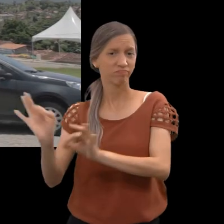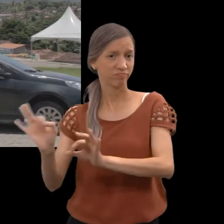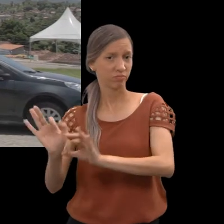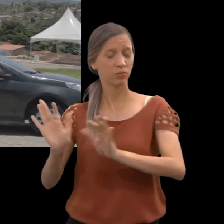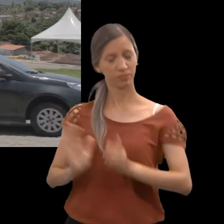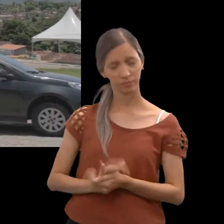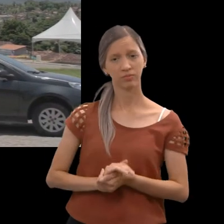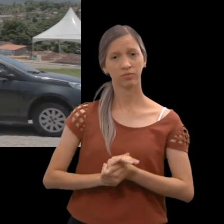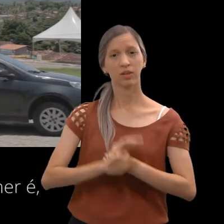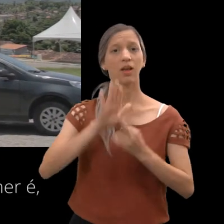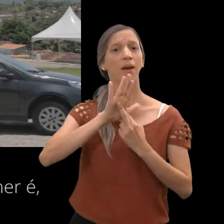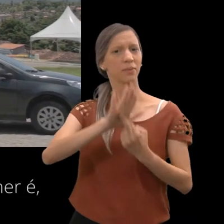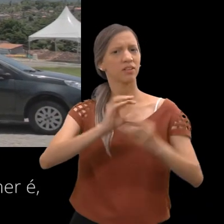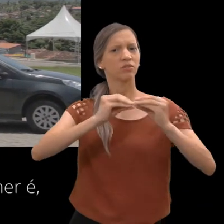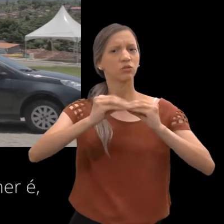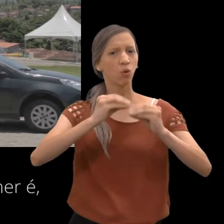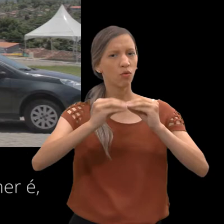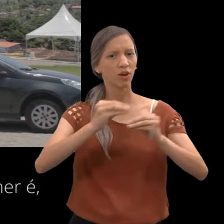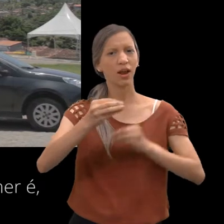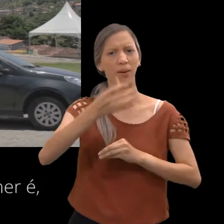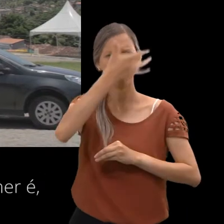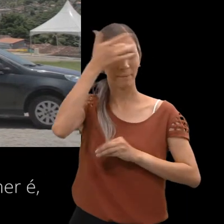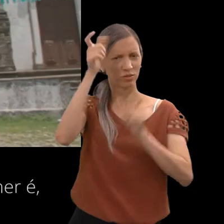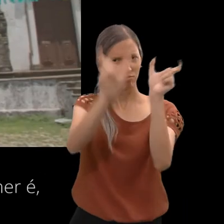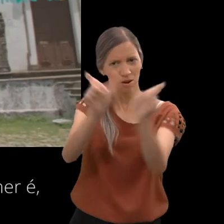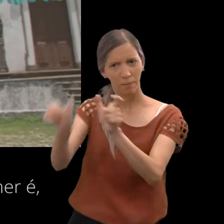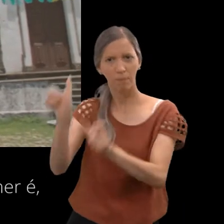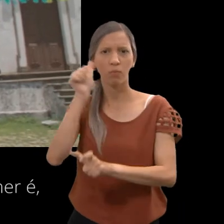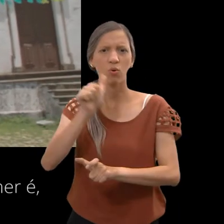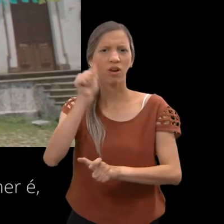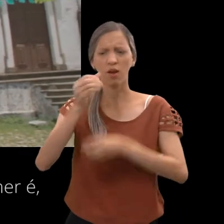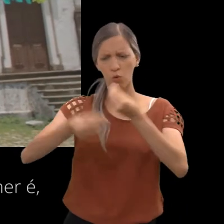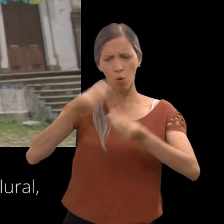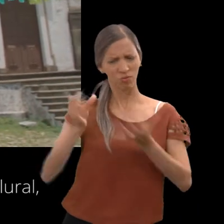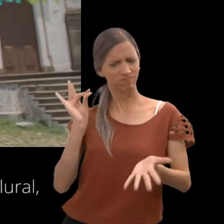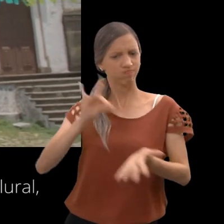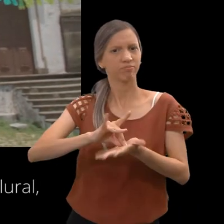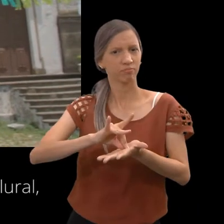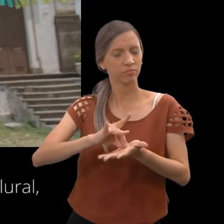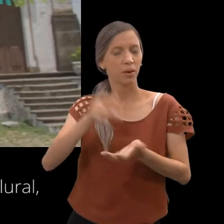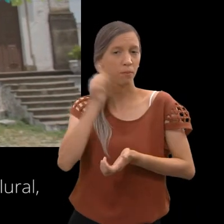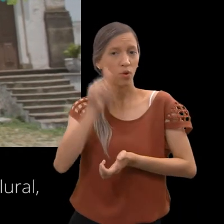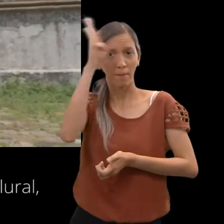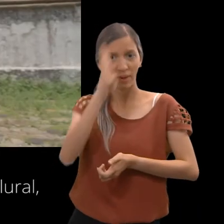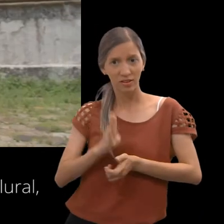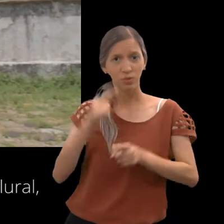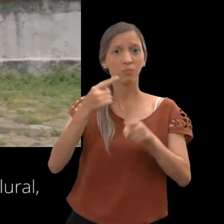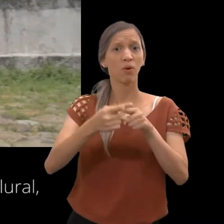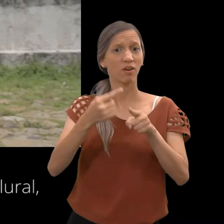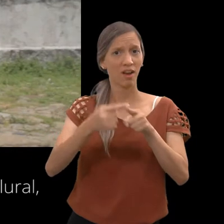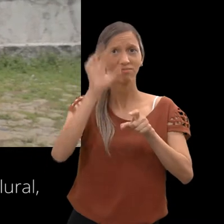Representatividade nas novelas, personagens que demonstrem realmente como a mulher é, e principalmente a brasileira, porque ela tem